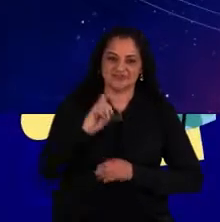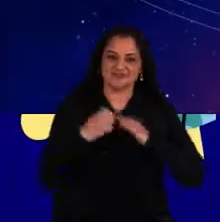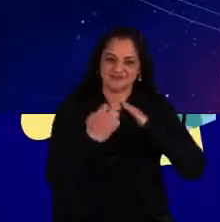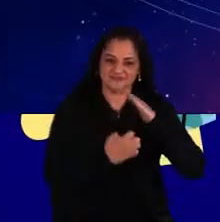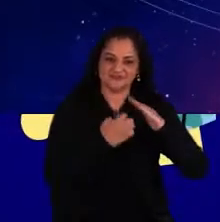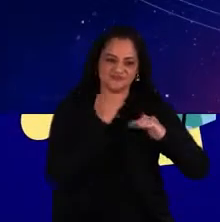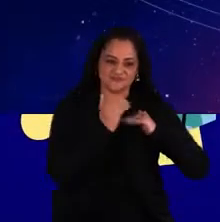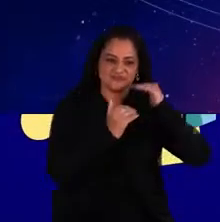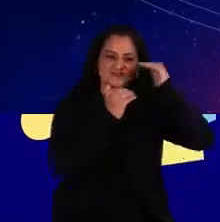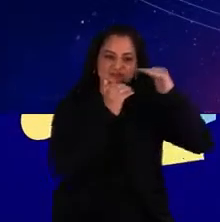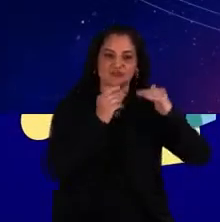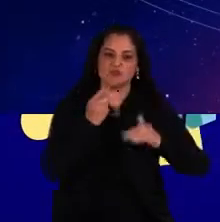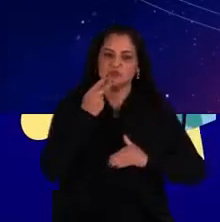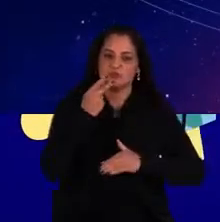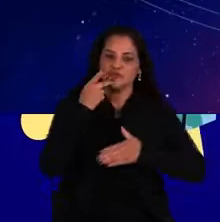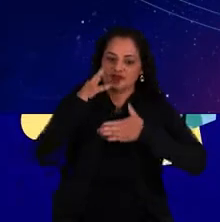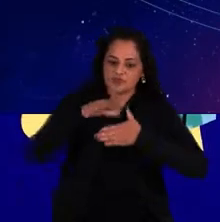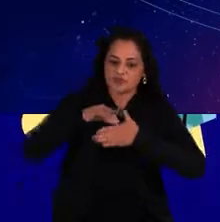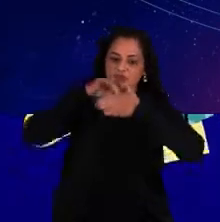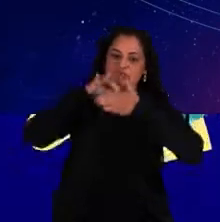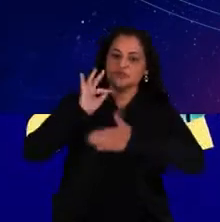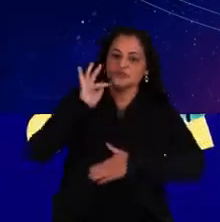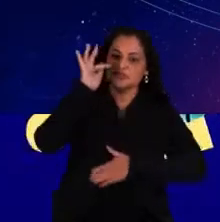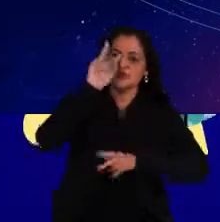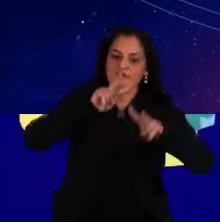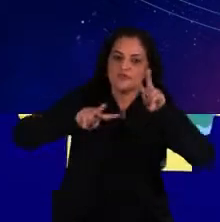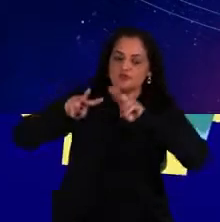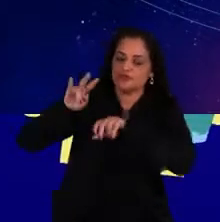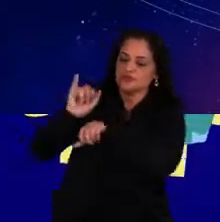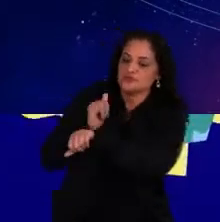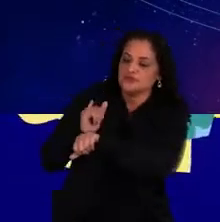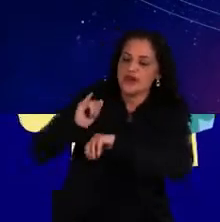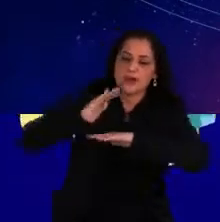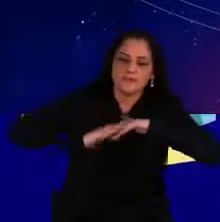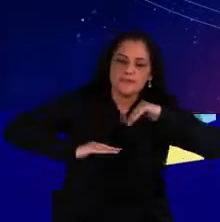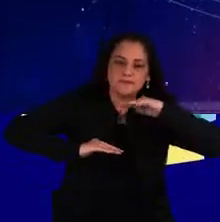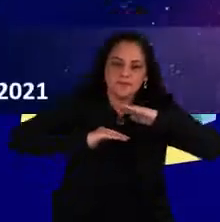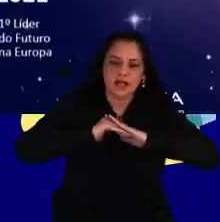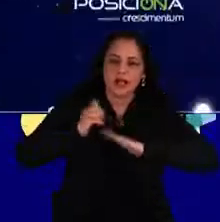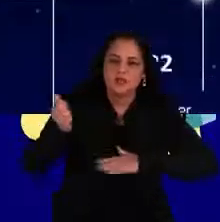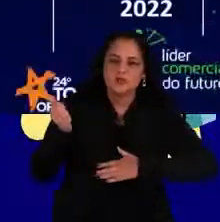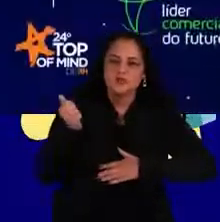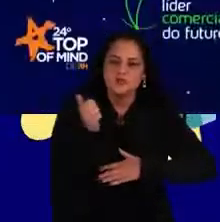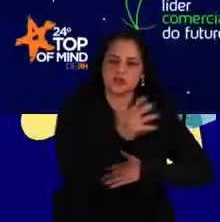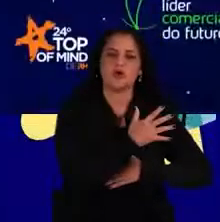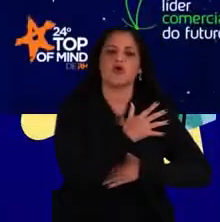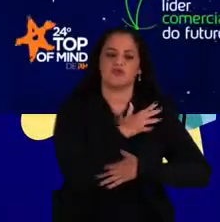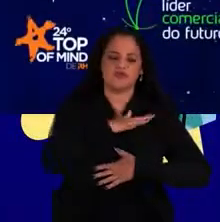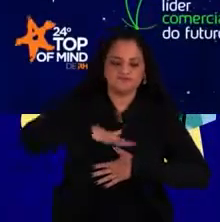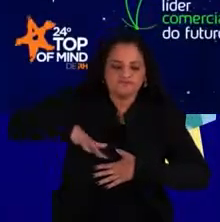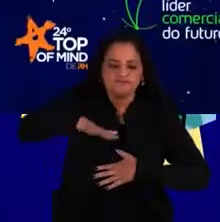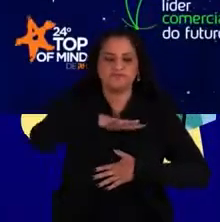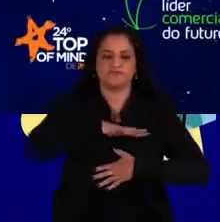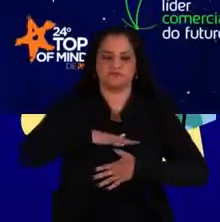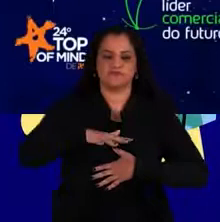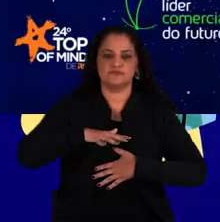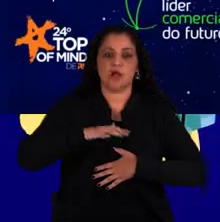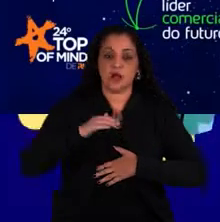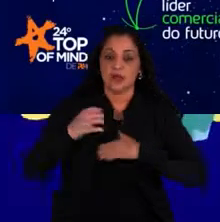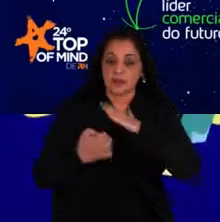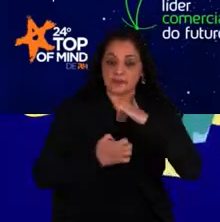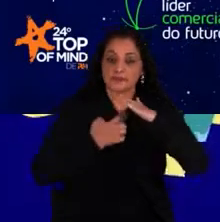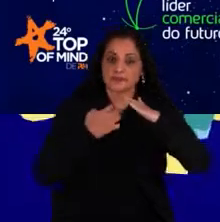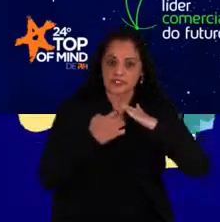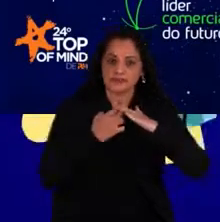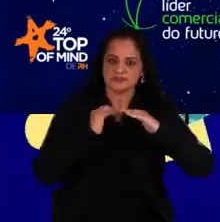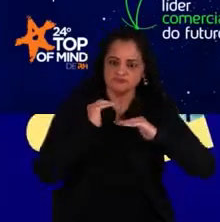futuro, visões, estratégias e práticas para uma nova era. A Crescimento vem atuando no mercado de